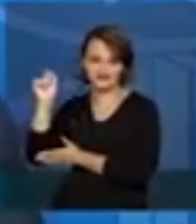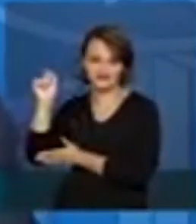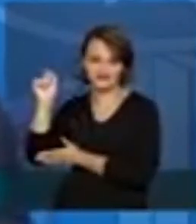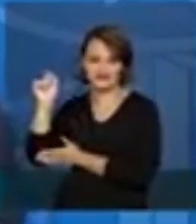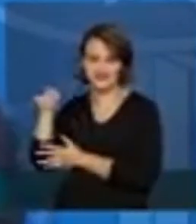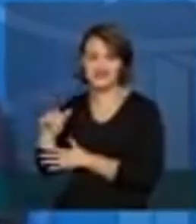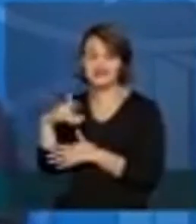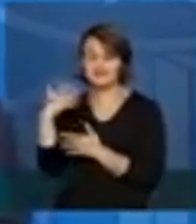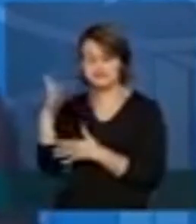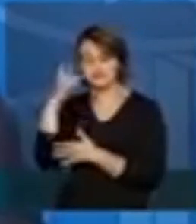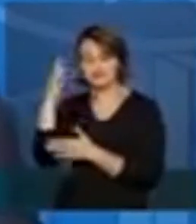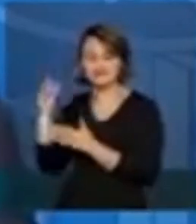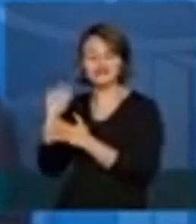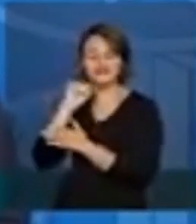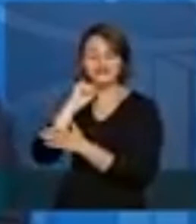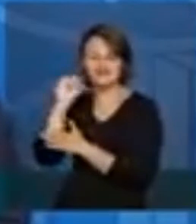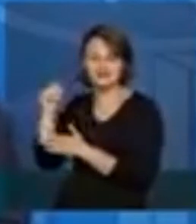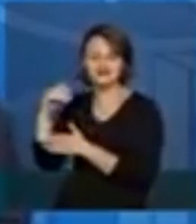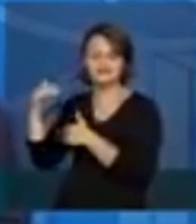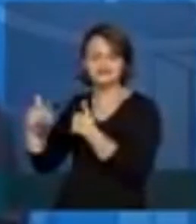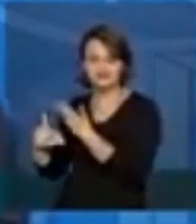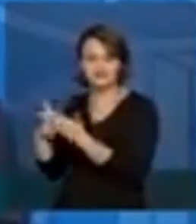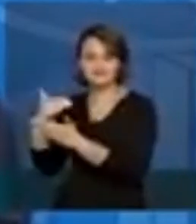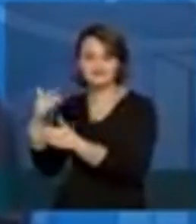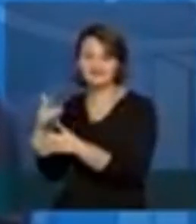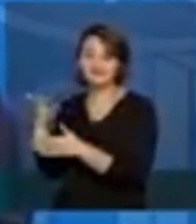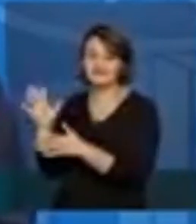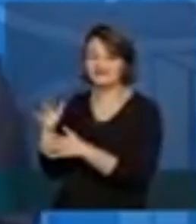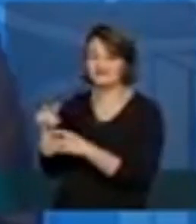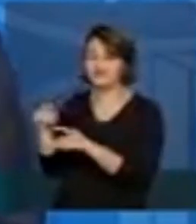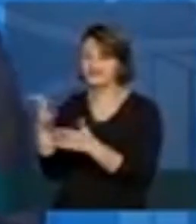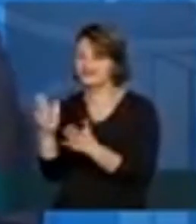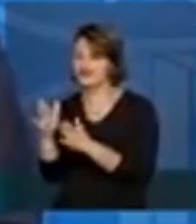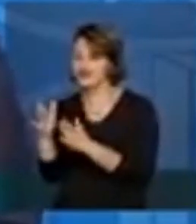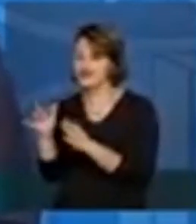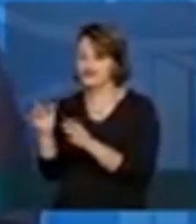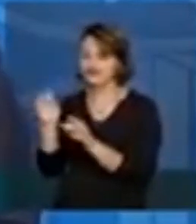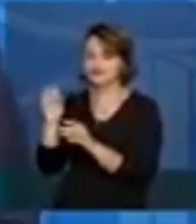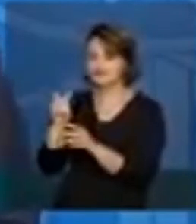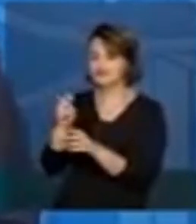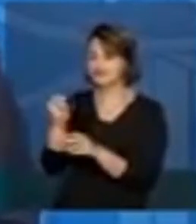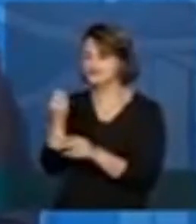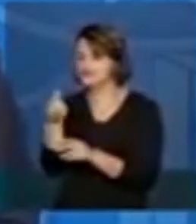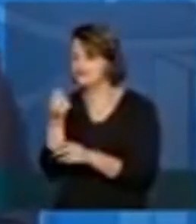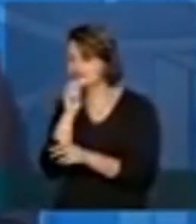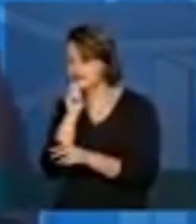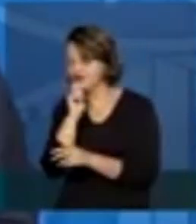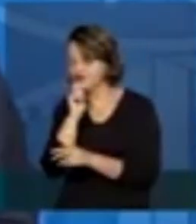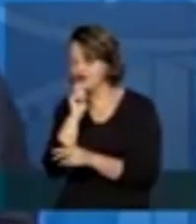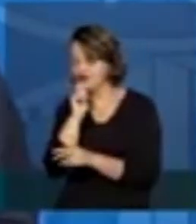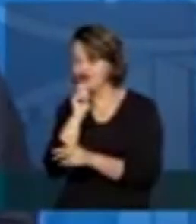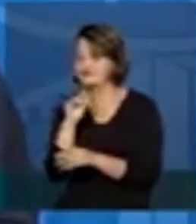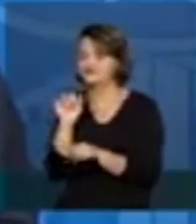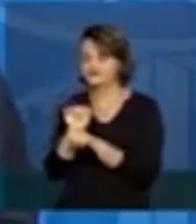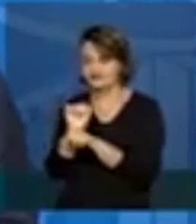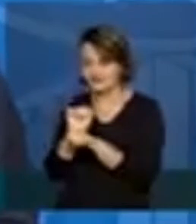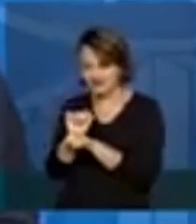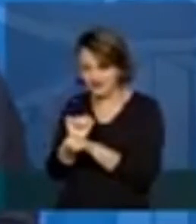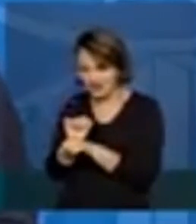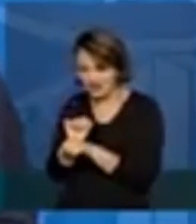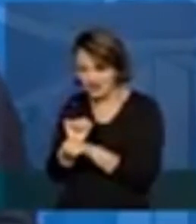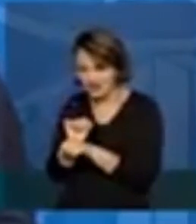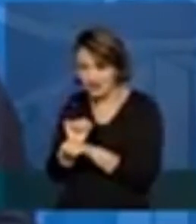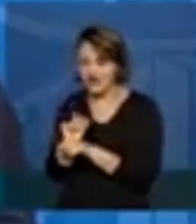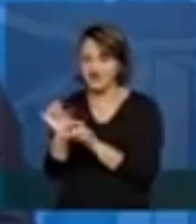estiver nesse ciclo recebendo a quarta parcela, só começará a receber o auxílio